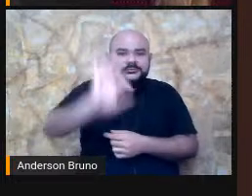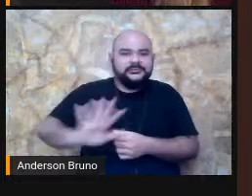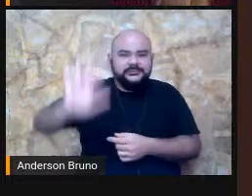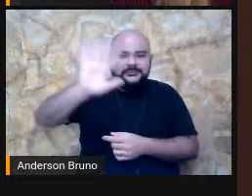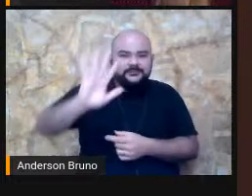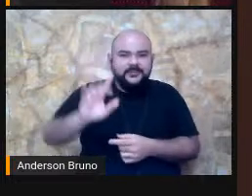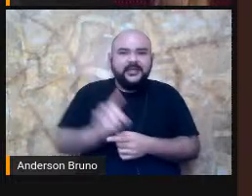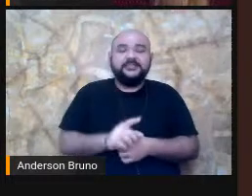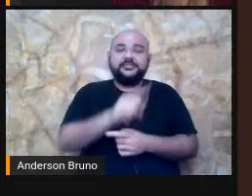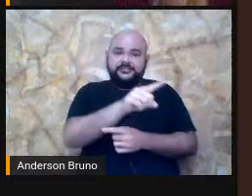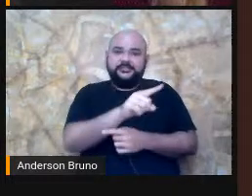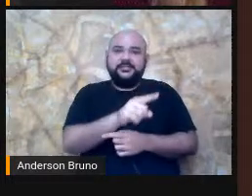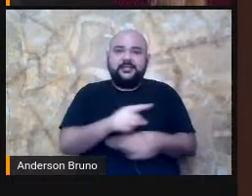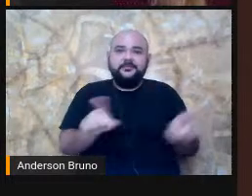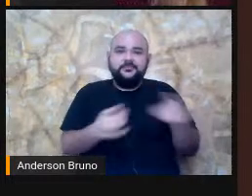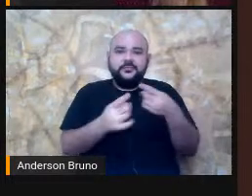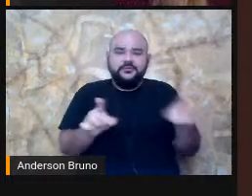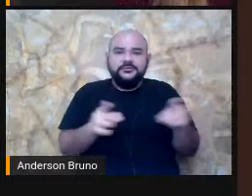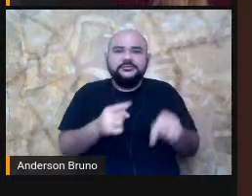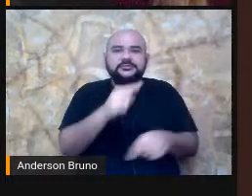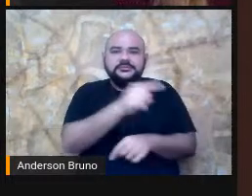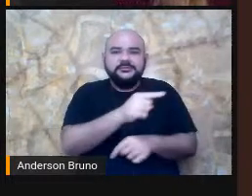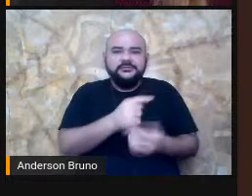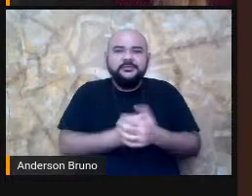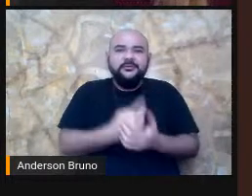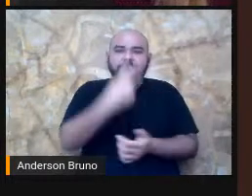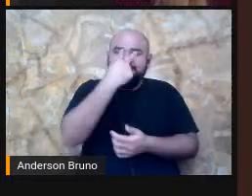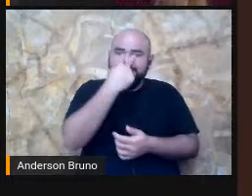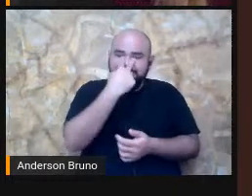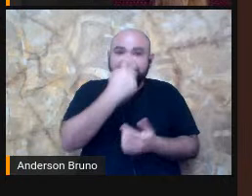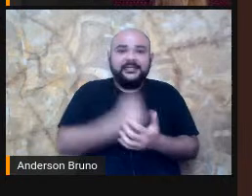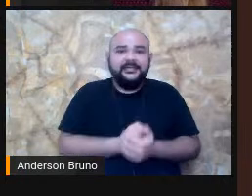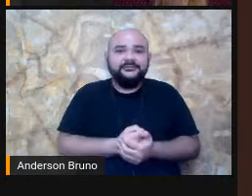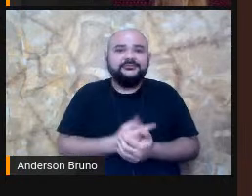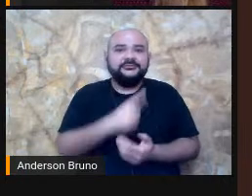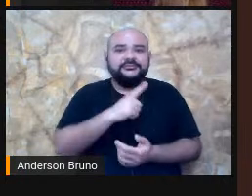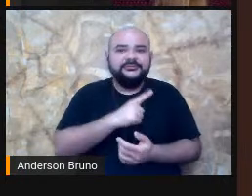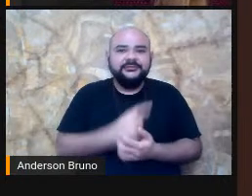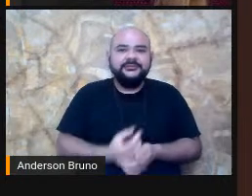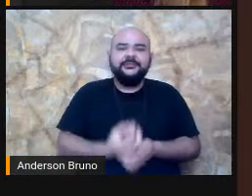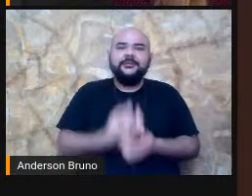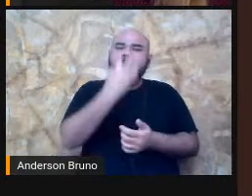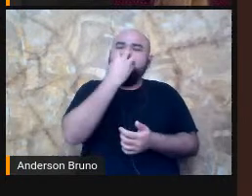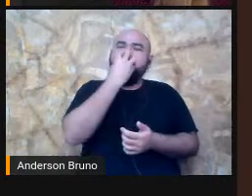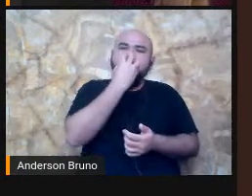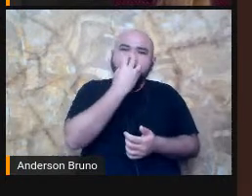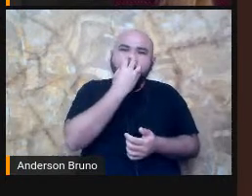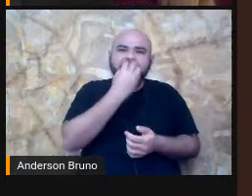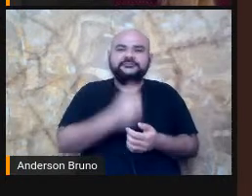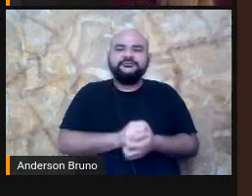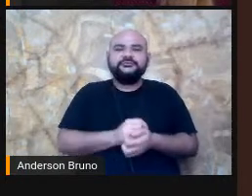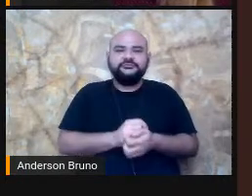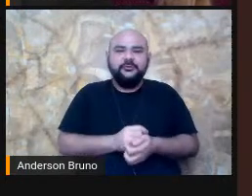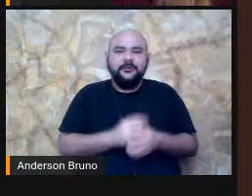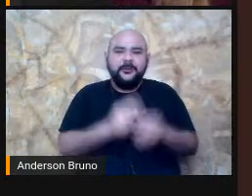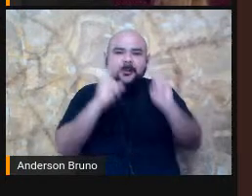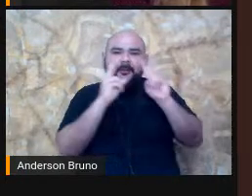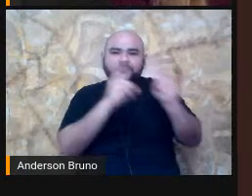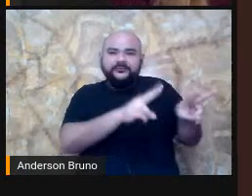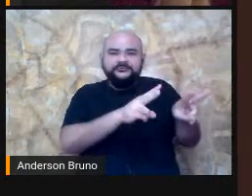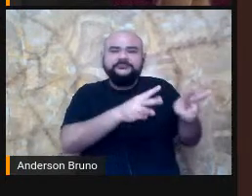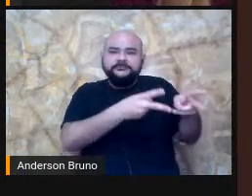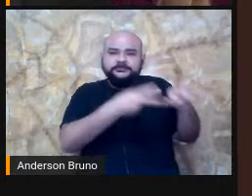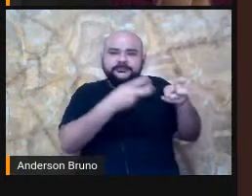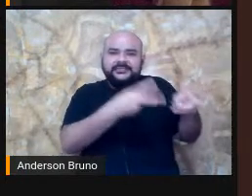Músicos, e músico cego com seu cachorro e tigela de esmolas toca uma viola de roda. Olha a preocupação do